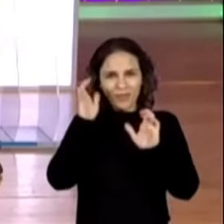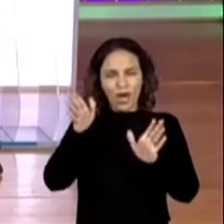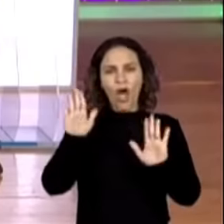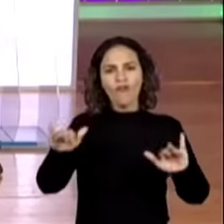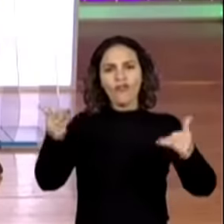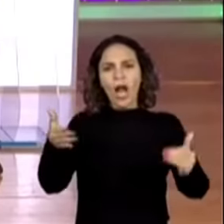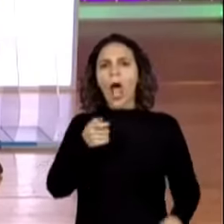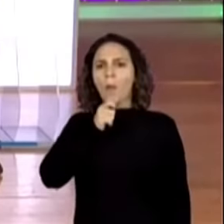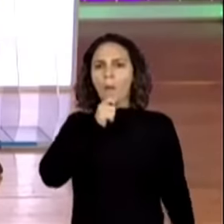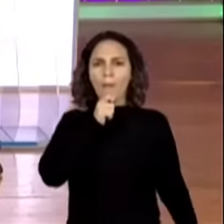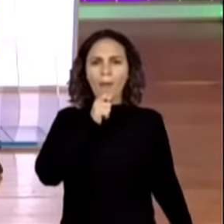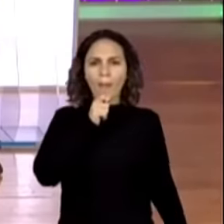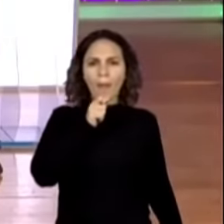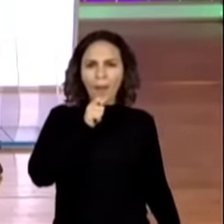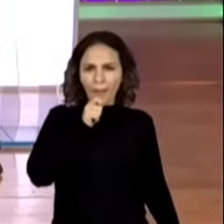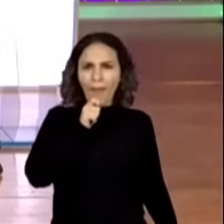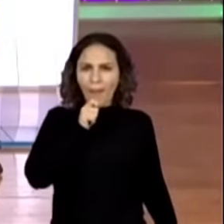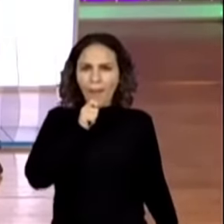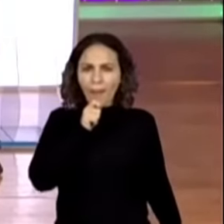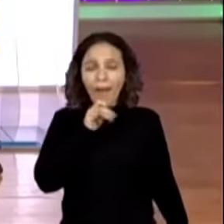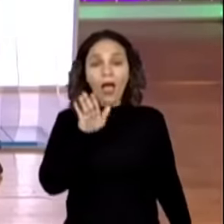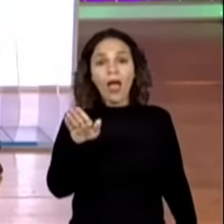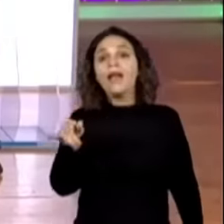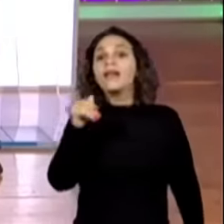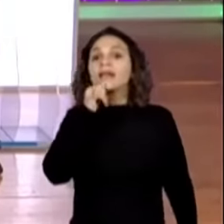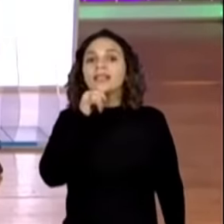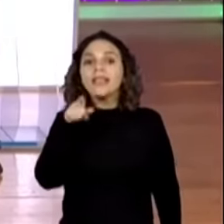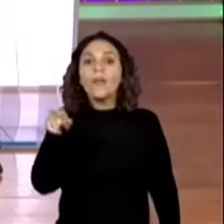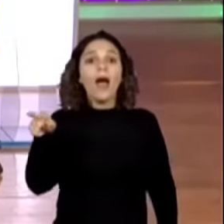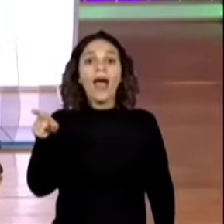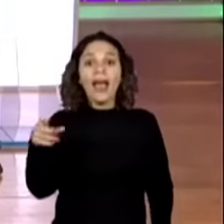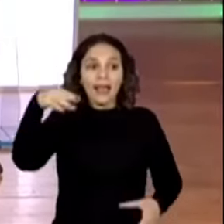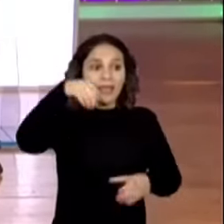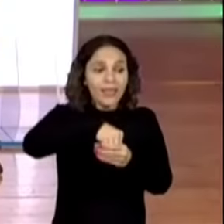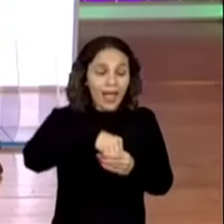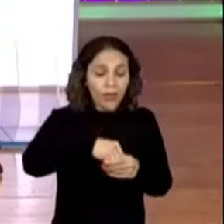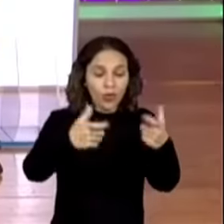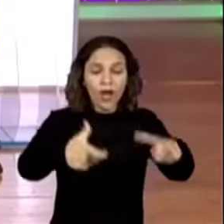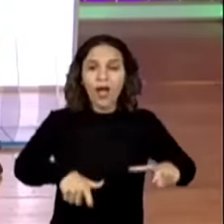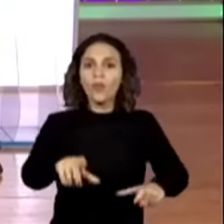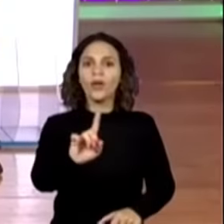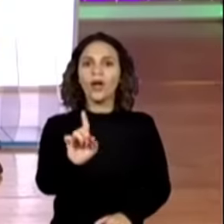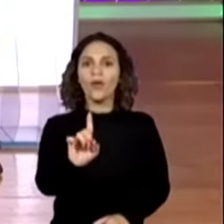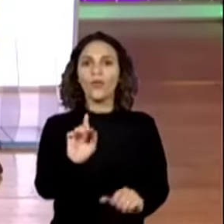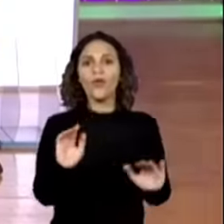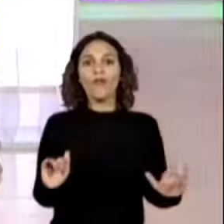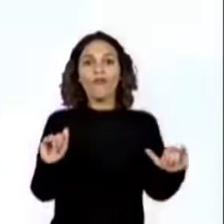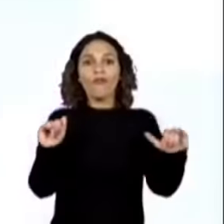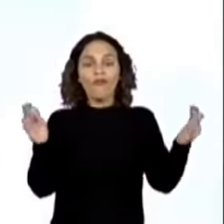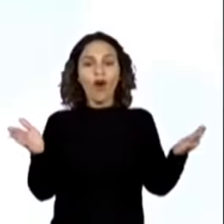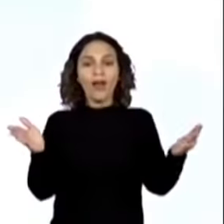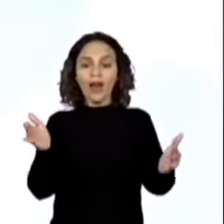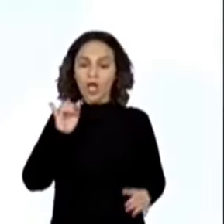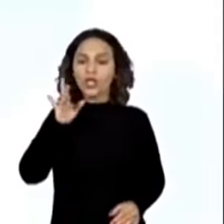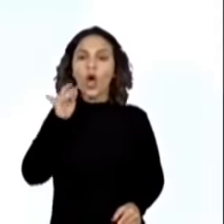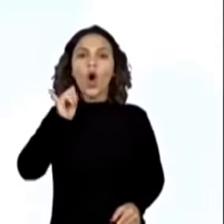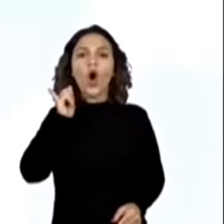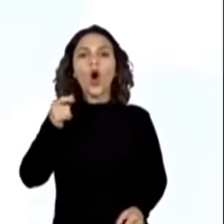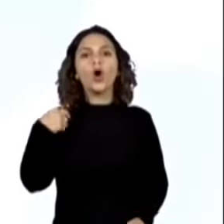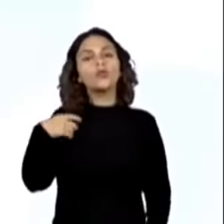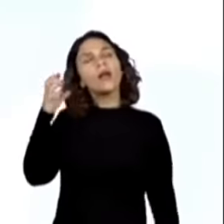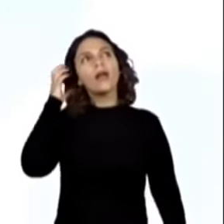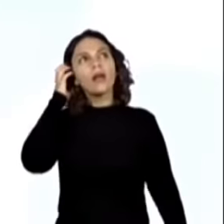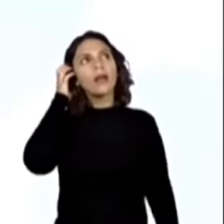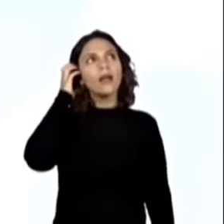Exatamente. Adorei essa analogia. E aí, pessoal? Palavras que possam indicar esse narrador. As